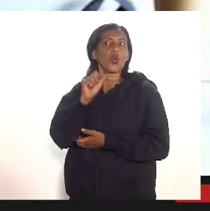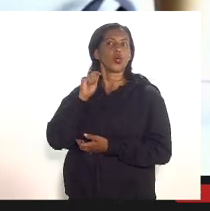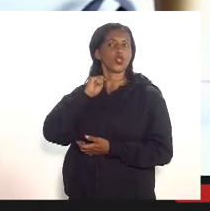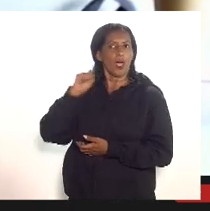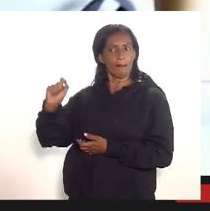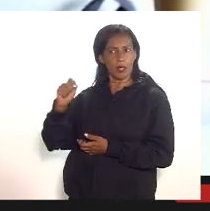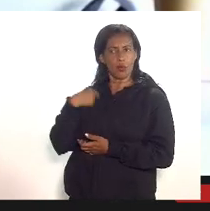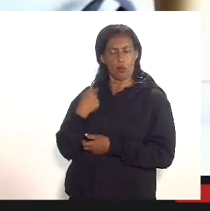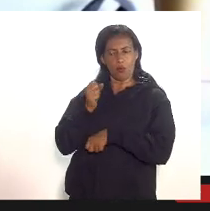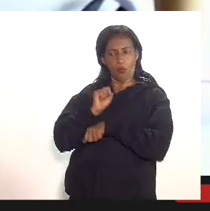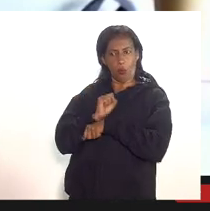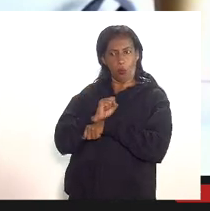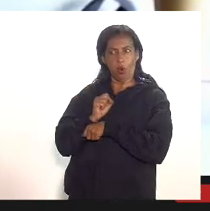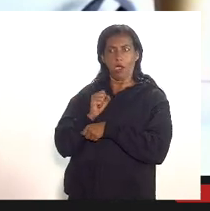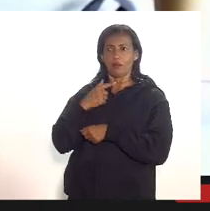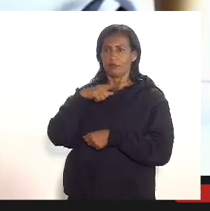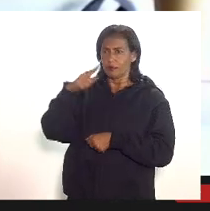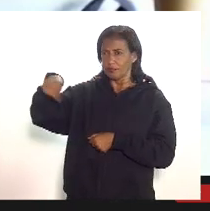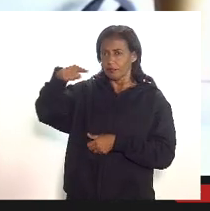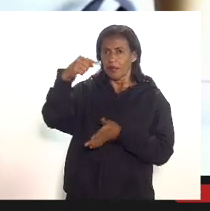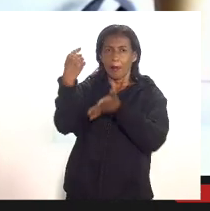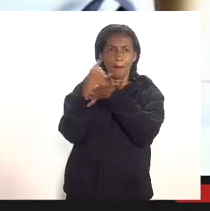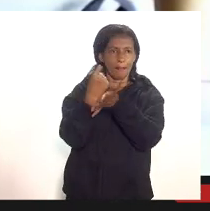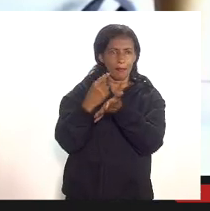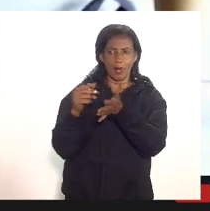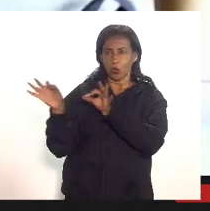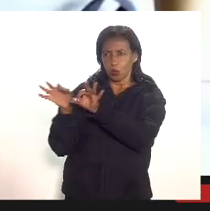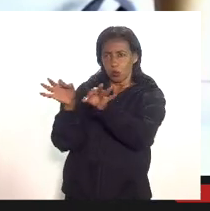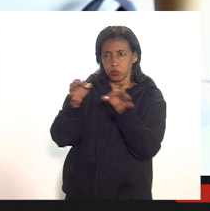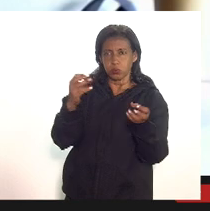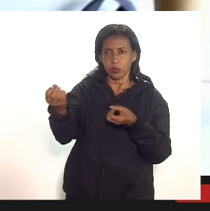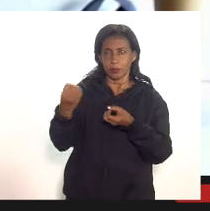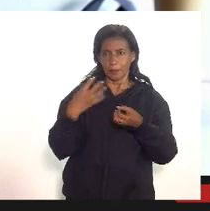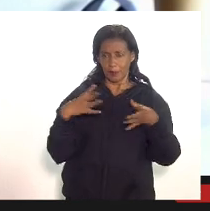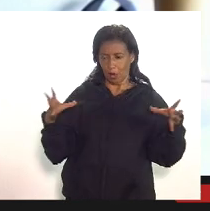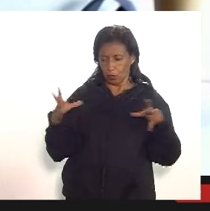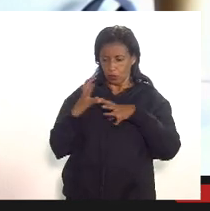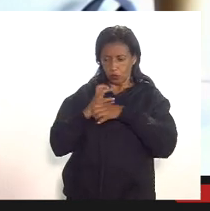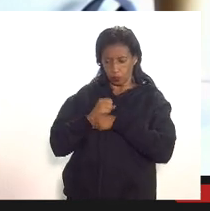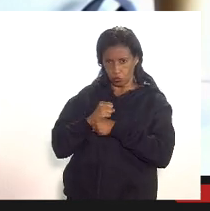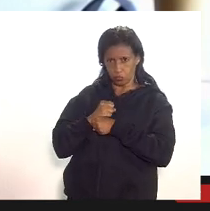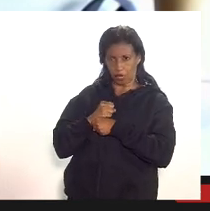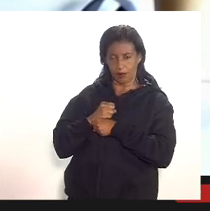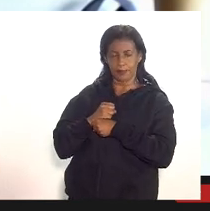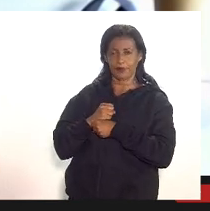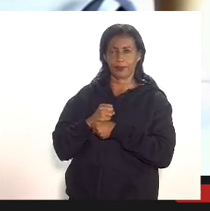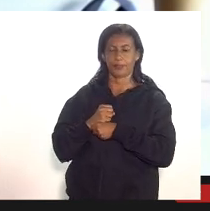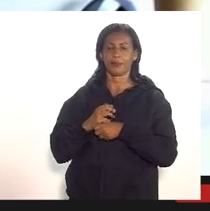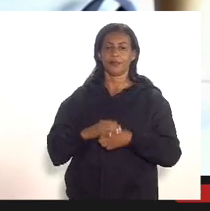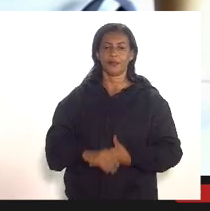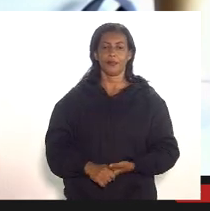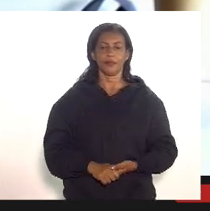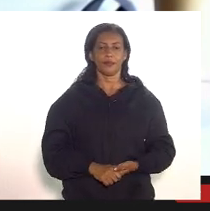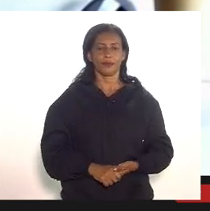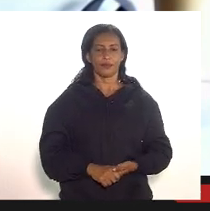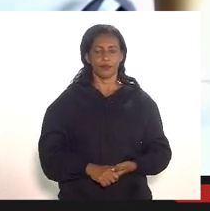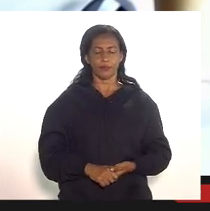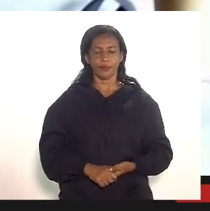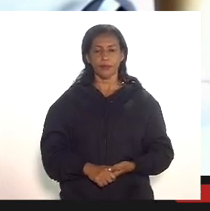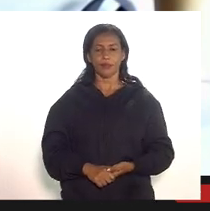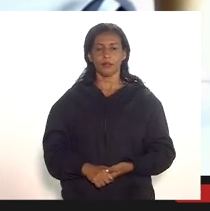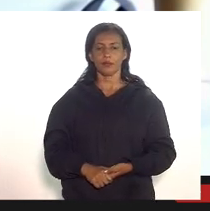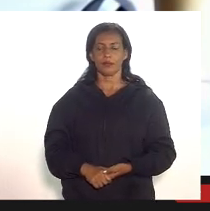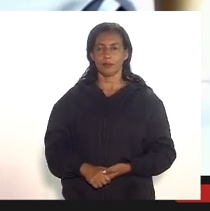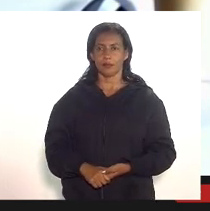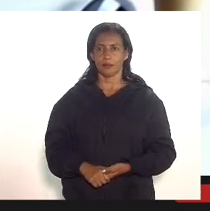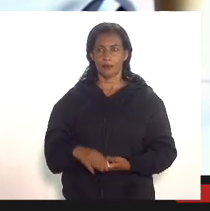para dar tempo no dia 29 e 30 de eu fazer essa conciliação 28 de abril tá bom doutor deputado